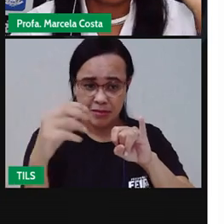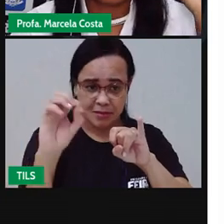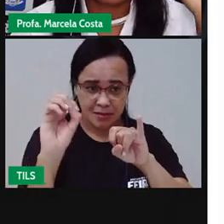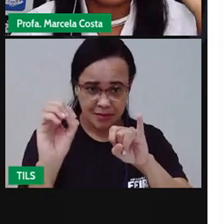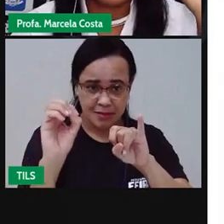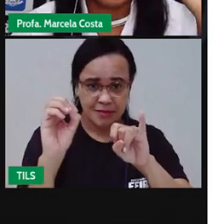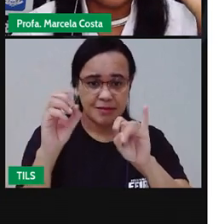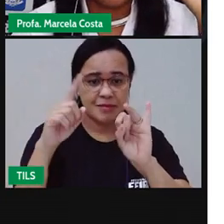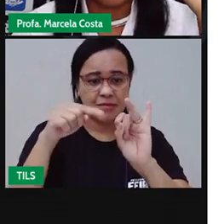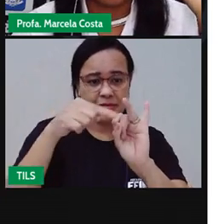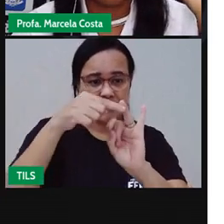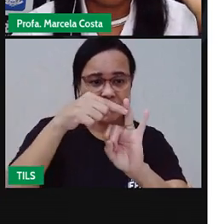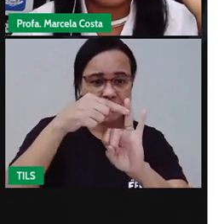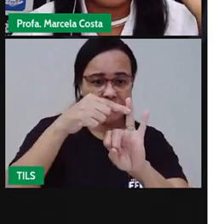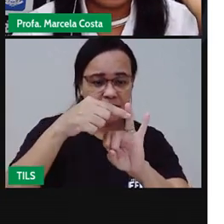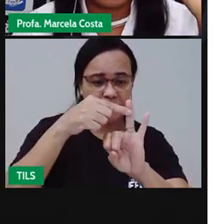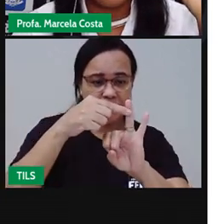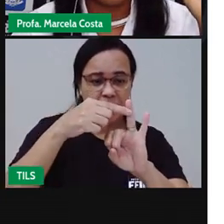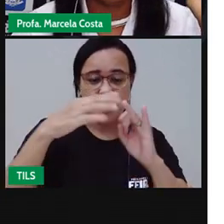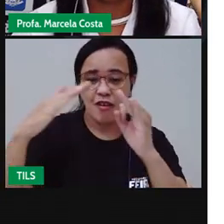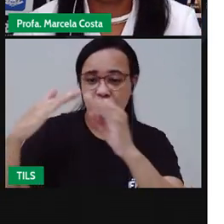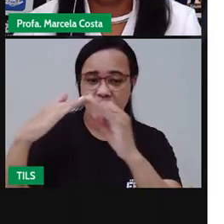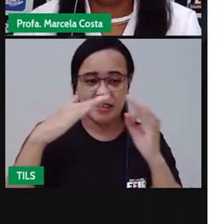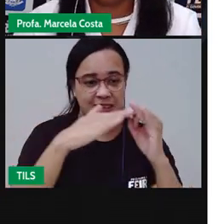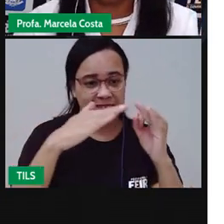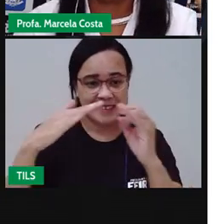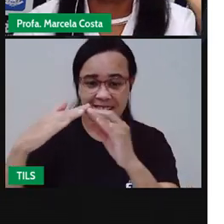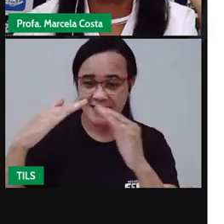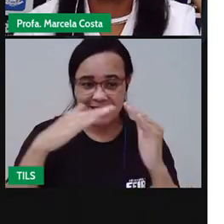O seu vizinho.